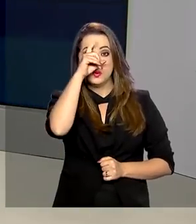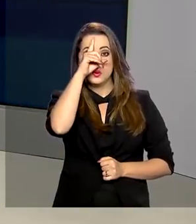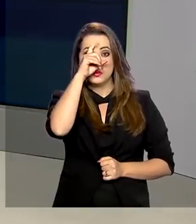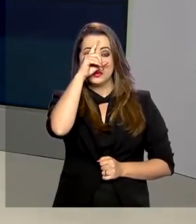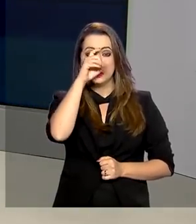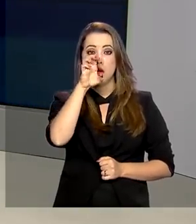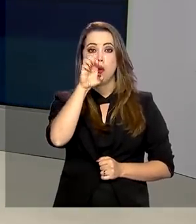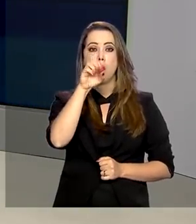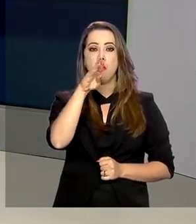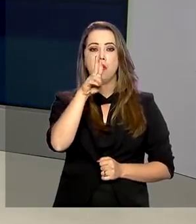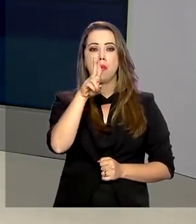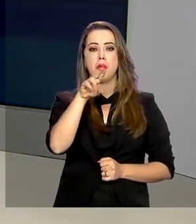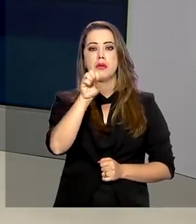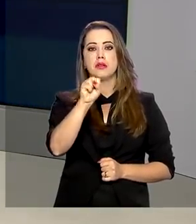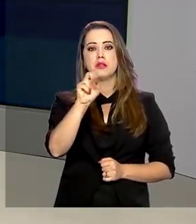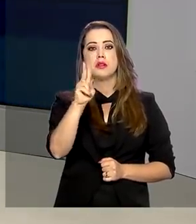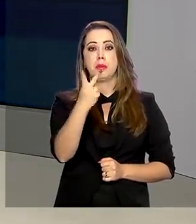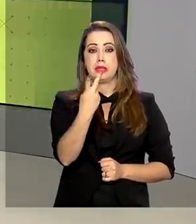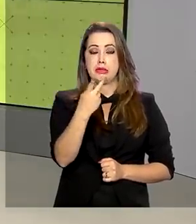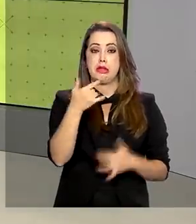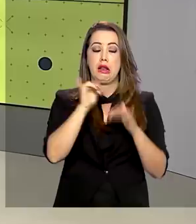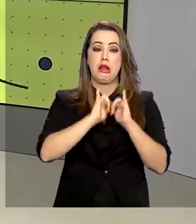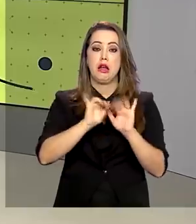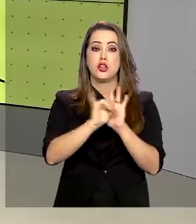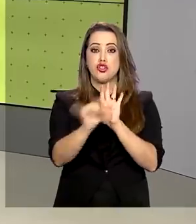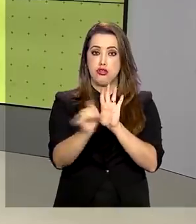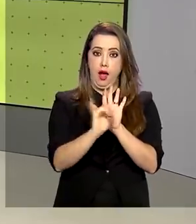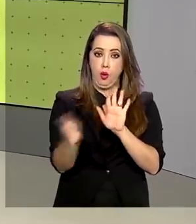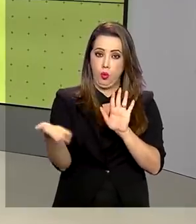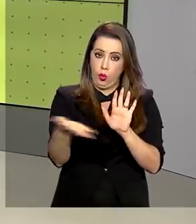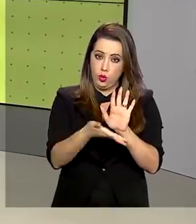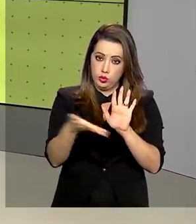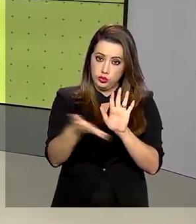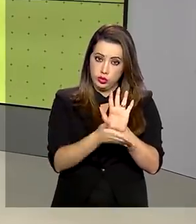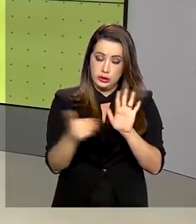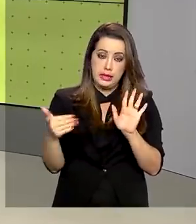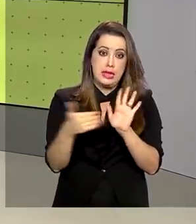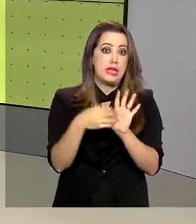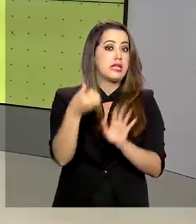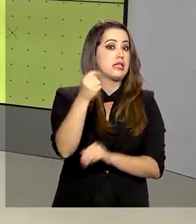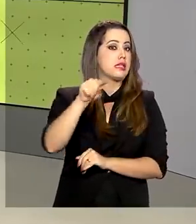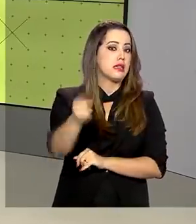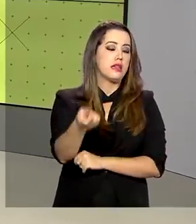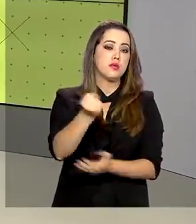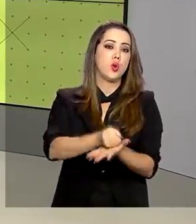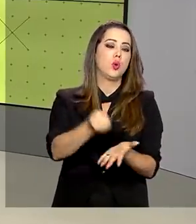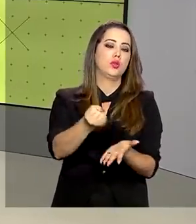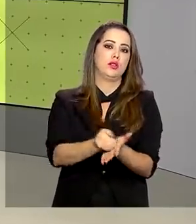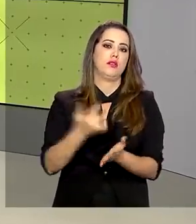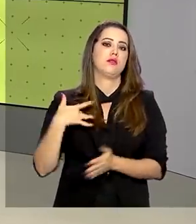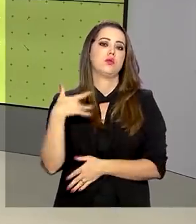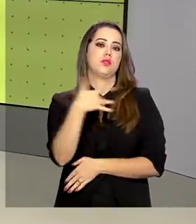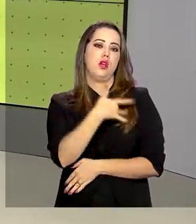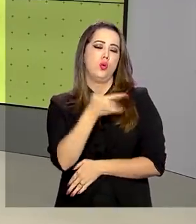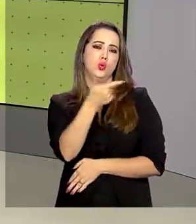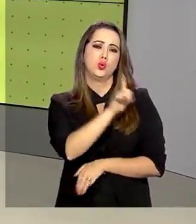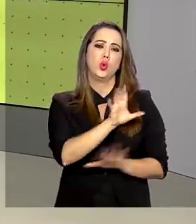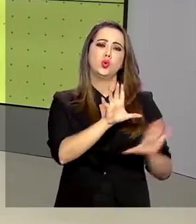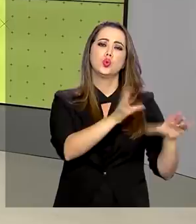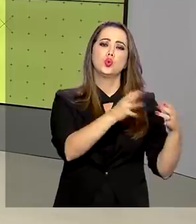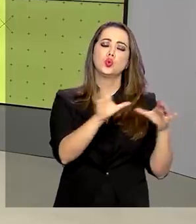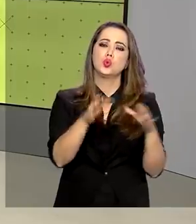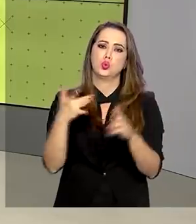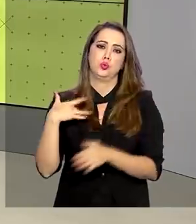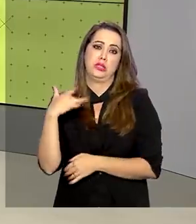serviços hospitalares lançou hoje um edital para a seleção de até 6 mil profissionais de saúde e outras áreas